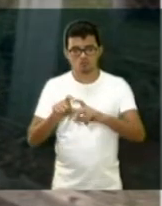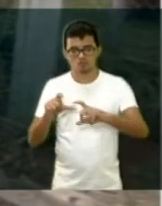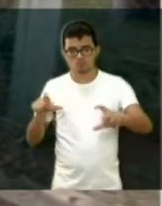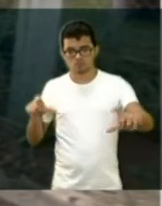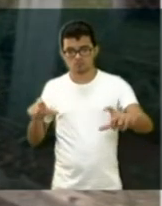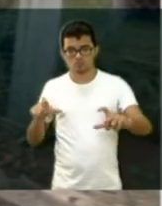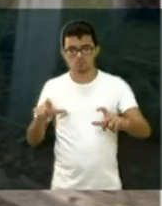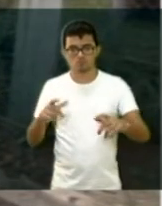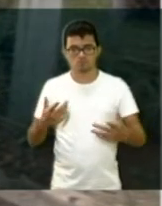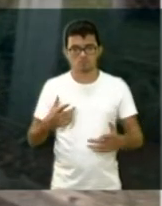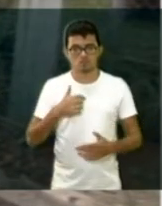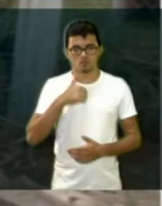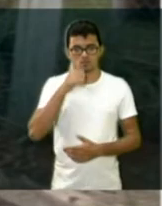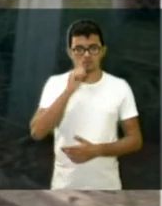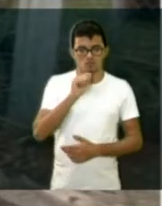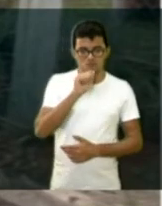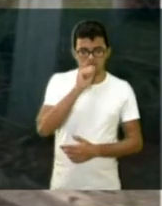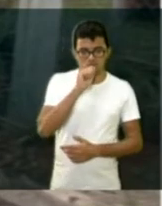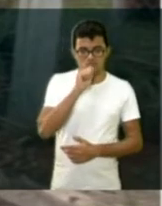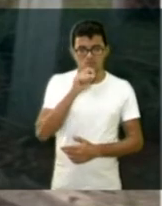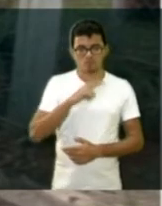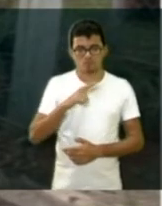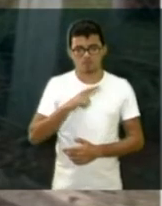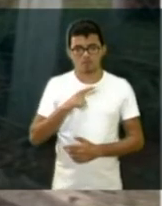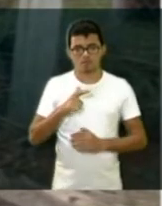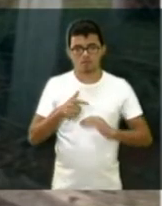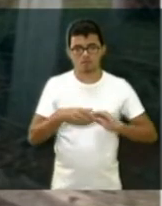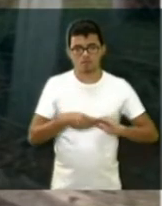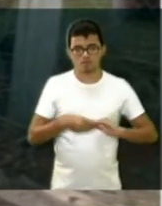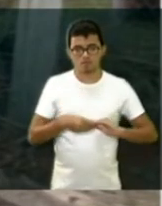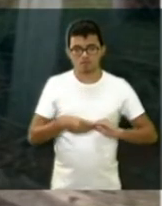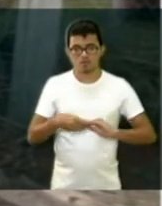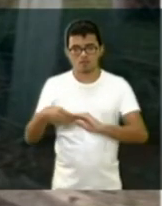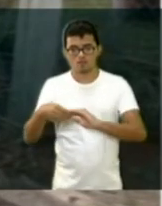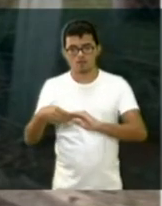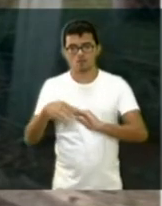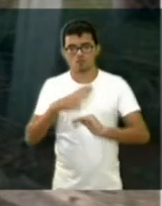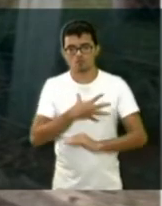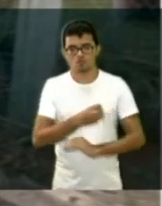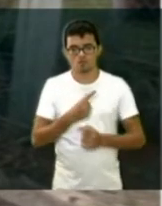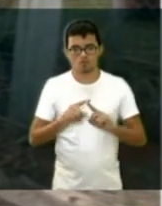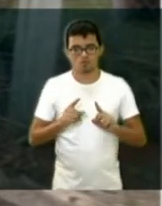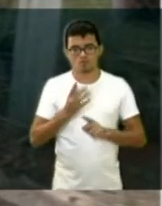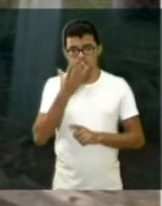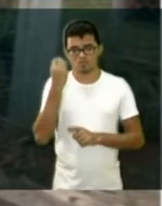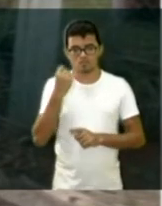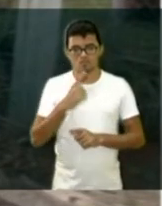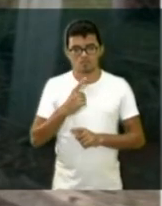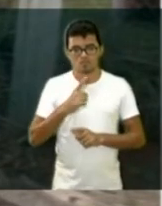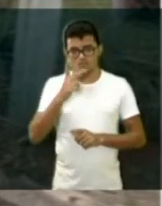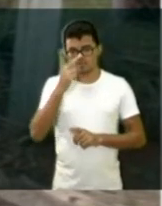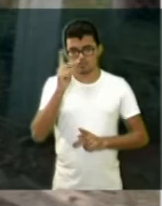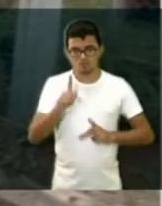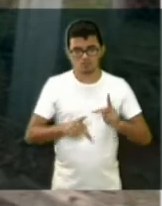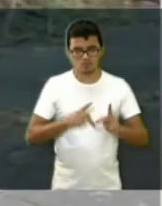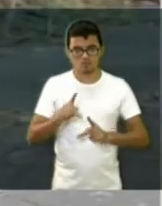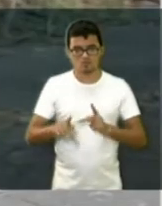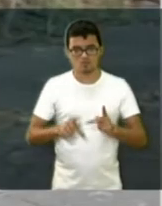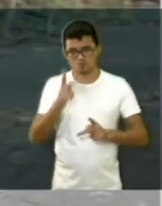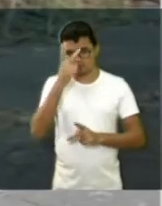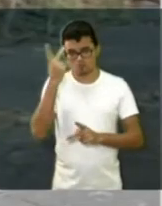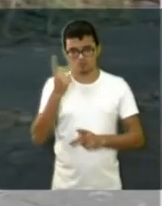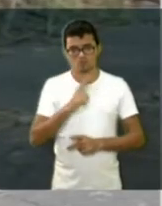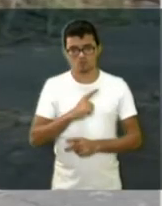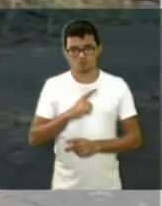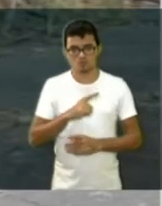Então, uma mãe vai levar a criança e, desse jeito, limparam dentro, mas esqueceram que o público, as crianças passam por fora.